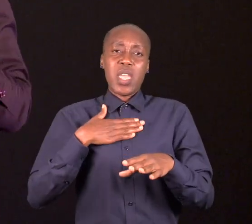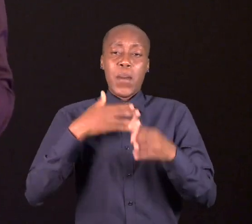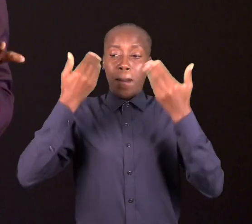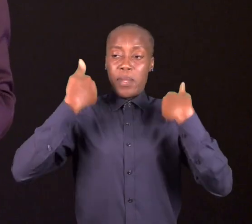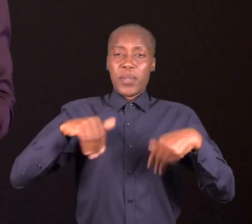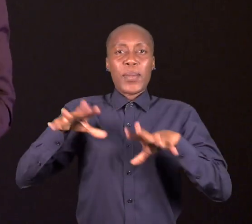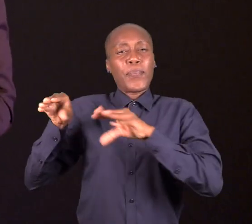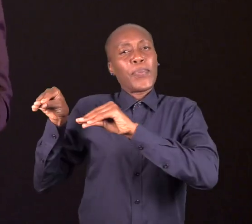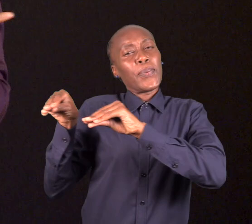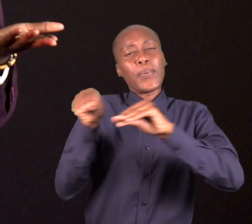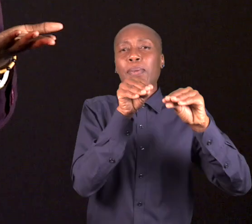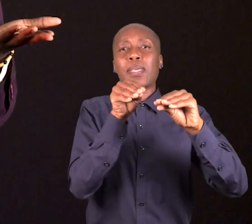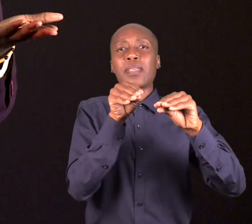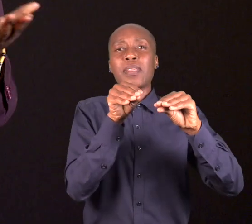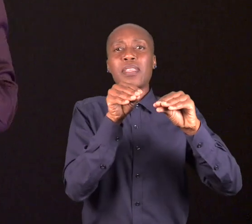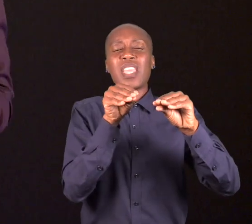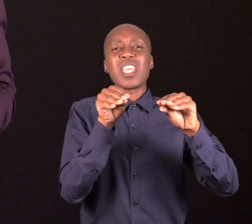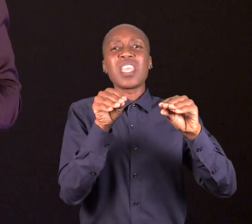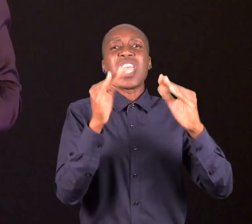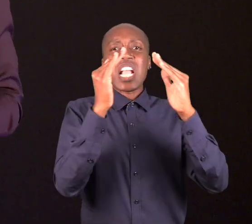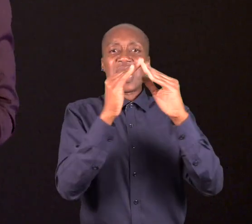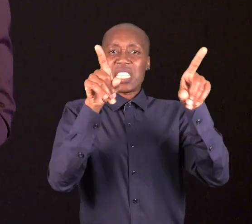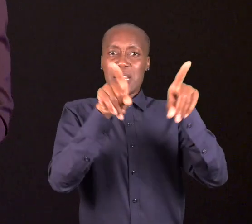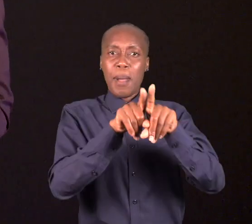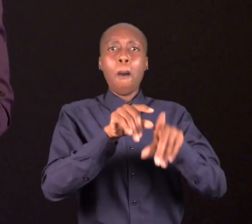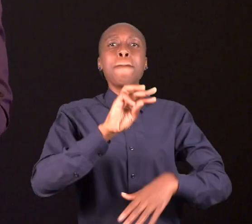um grande pai para mim, infelizmente, não está cá entre nós.